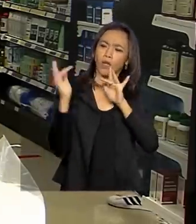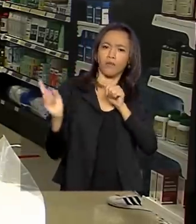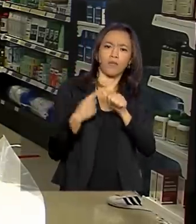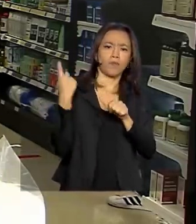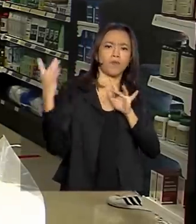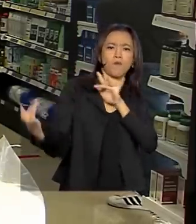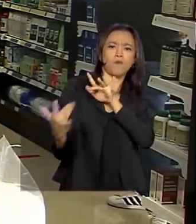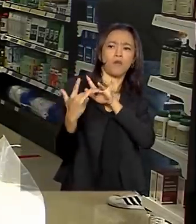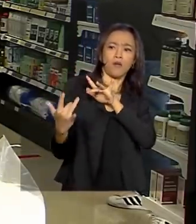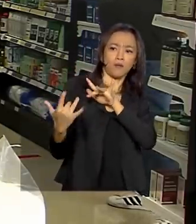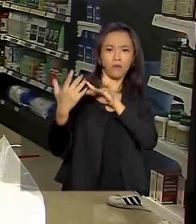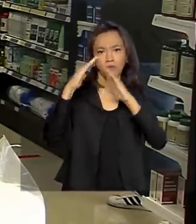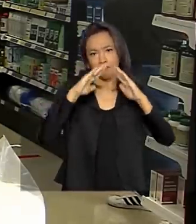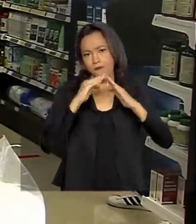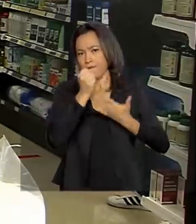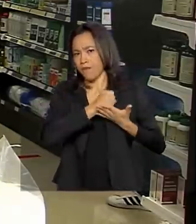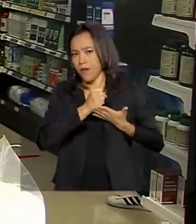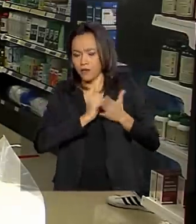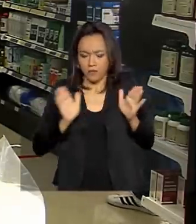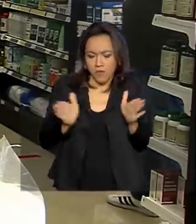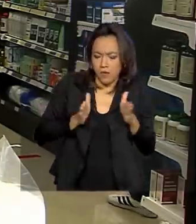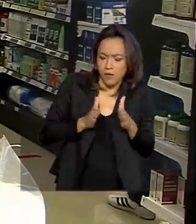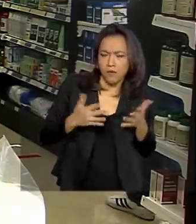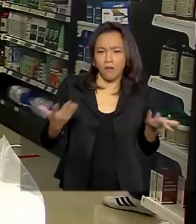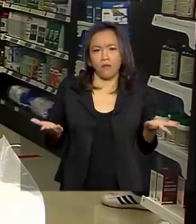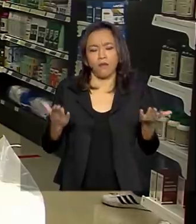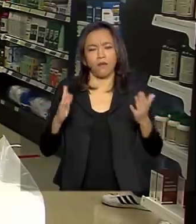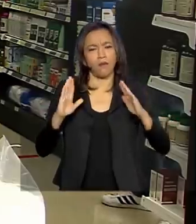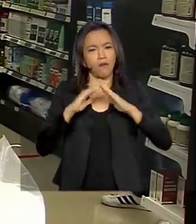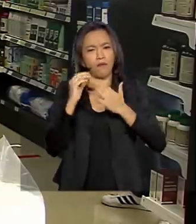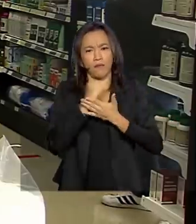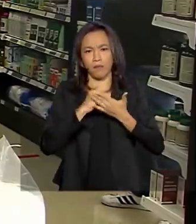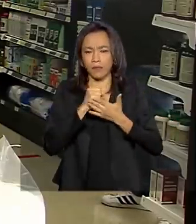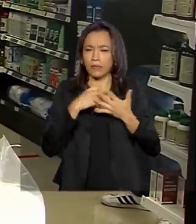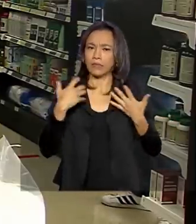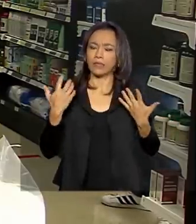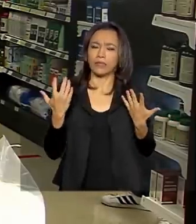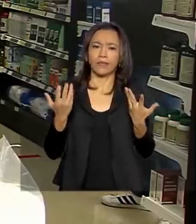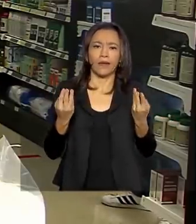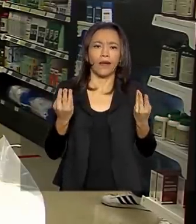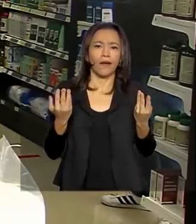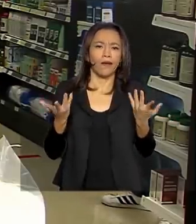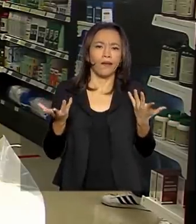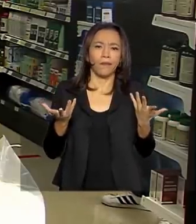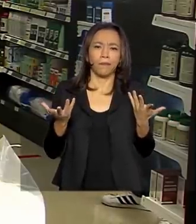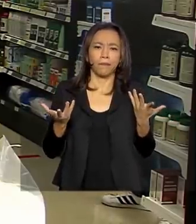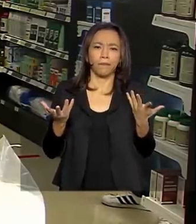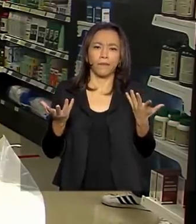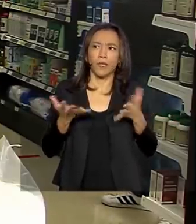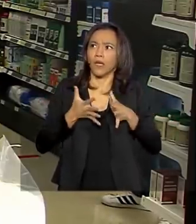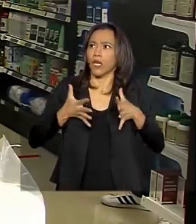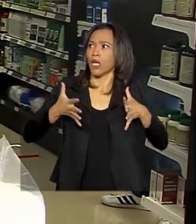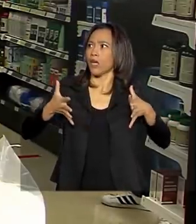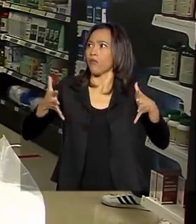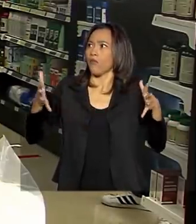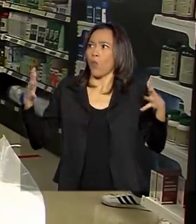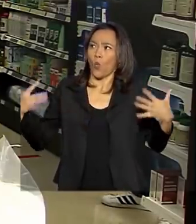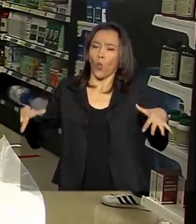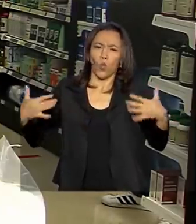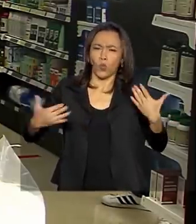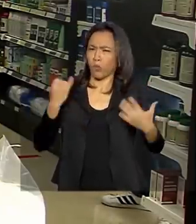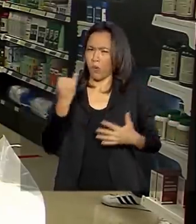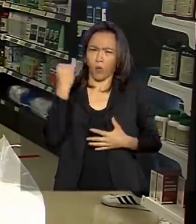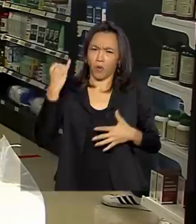Tanto em farmácias pequenas ou farmácias de redes de farmácia, não